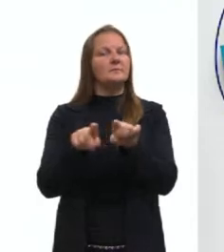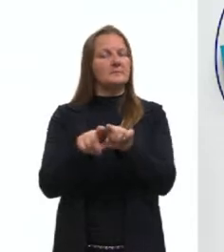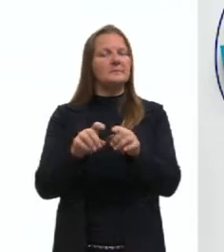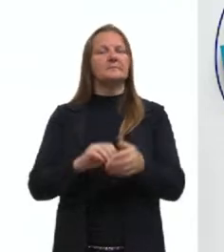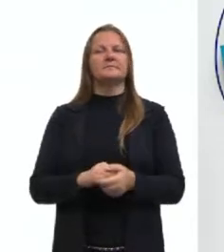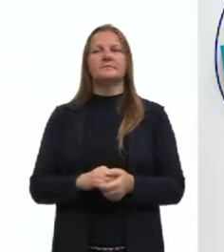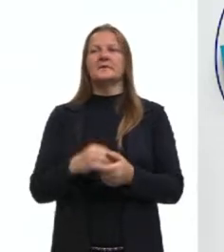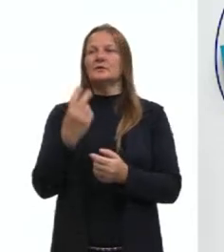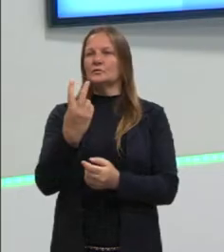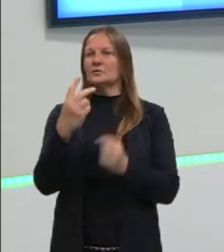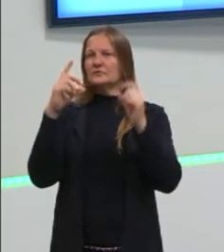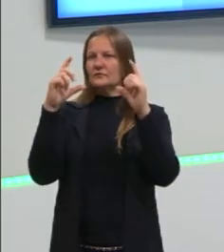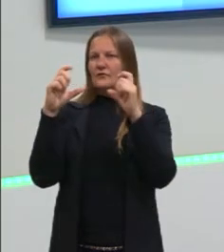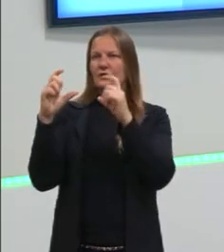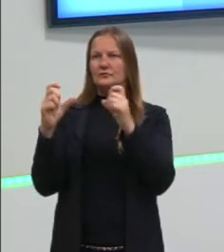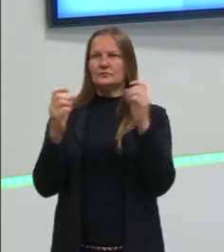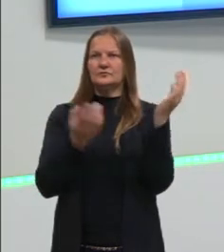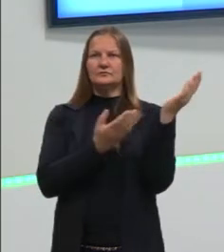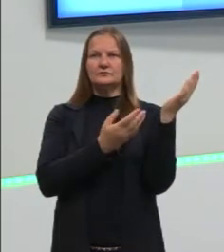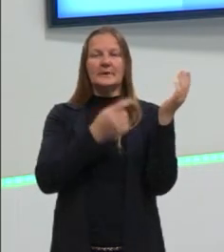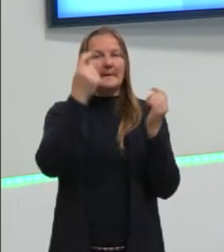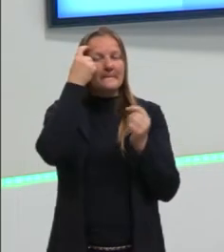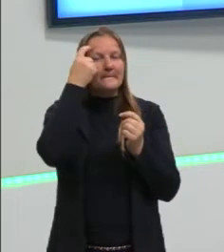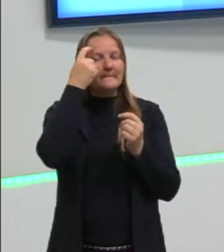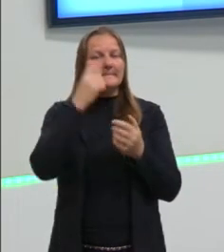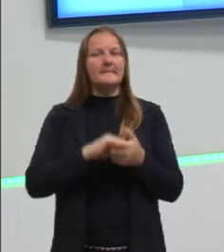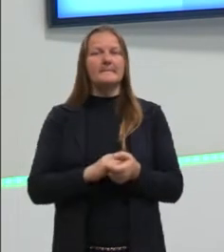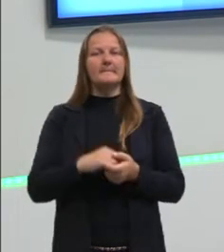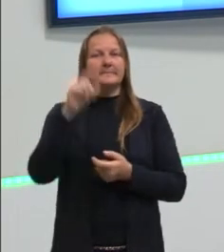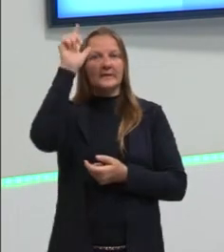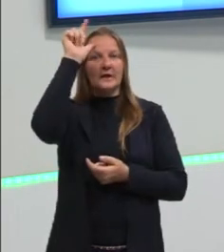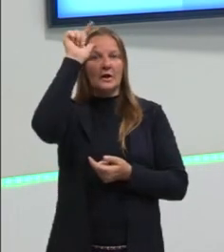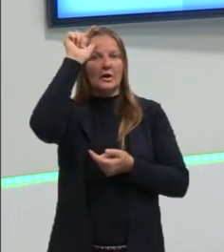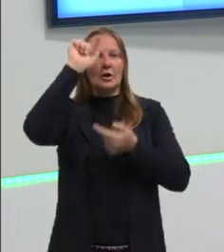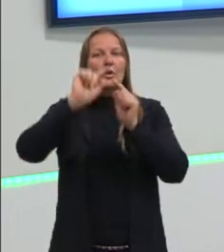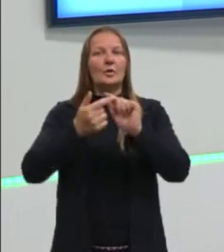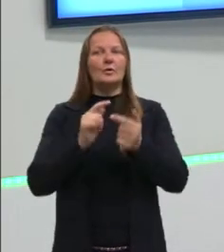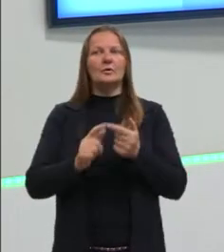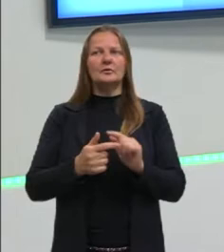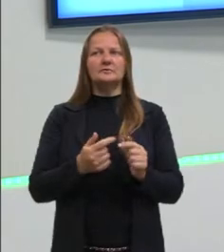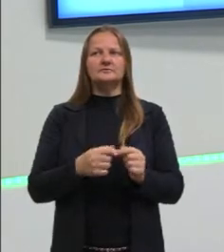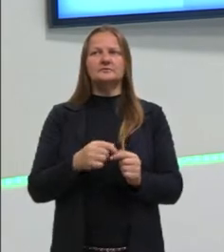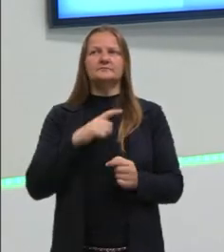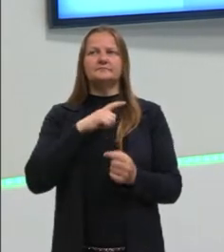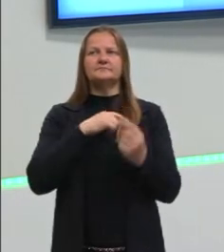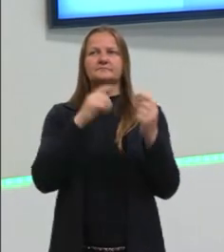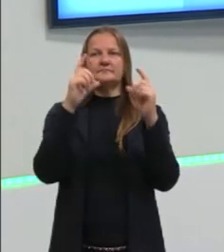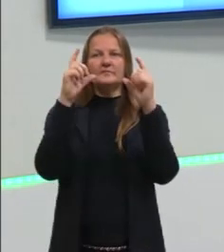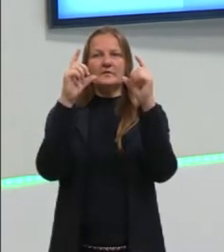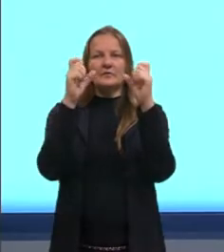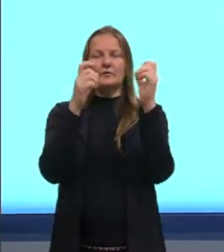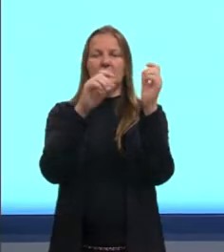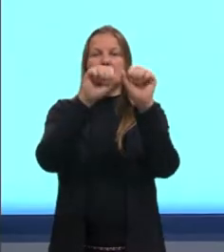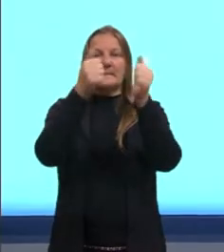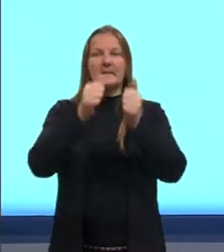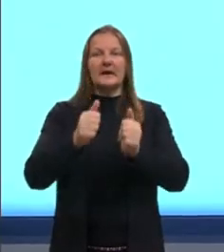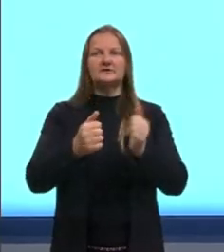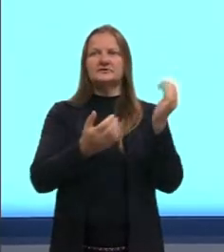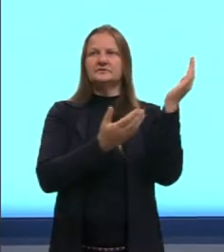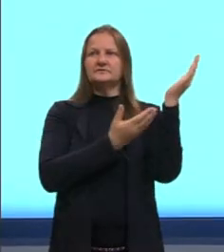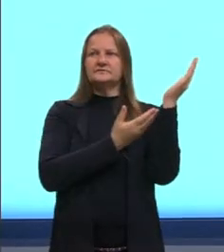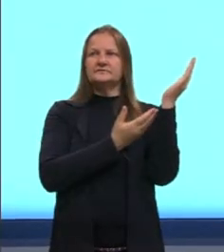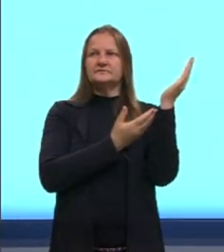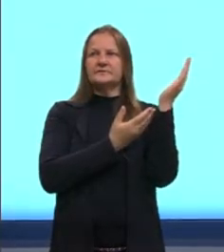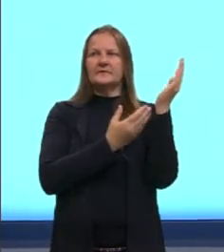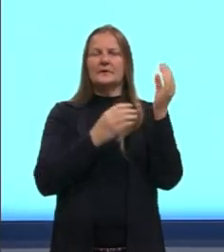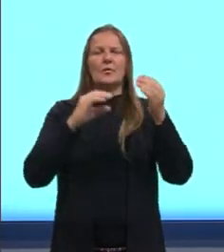duas imagens trazendo essa reflexão sobre a lógica, né. Então nós temos ali a primeira imagem com as